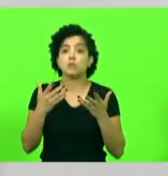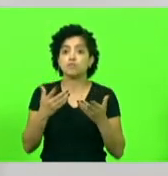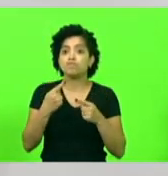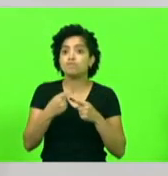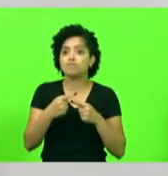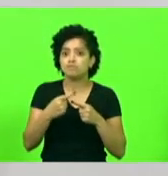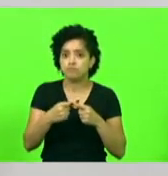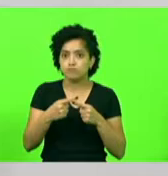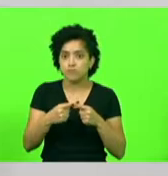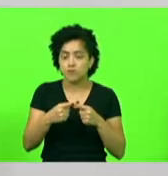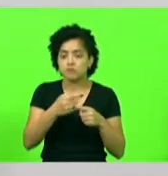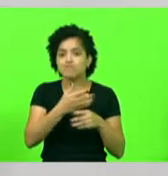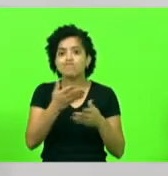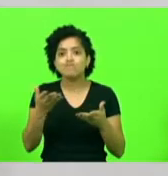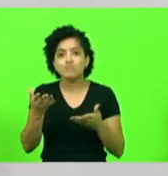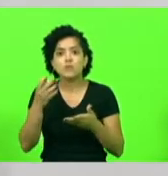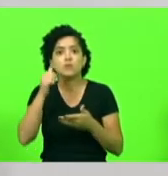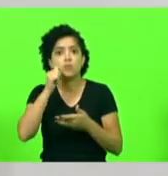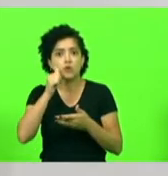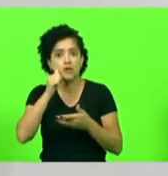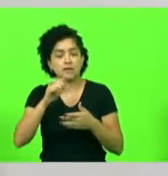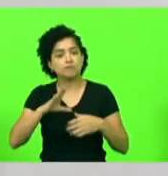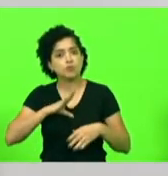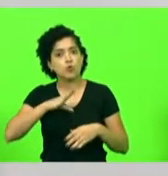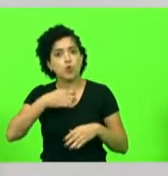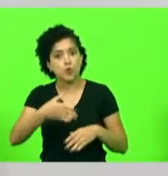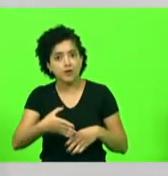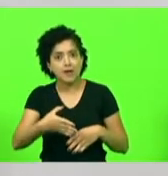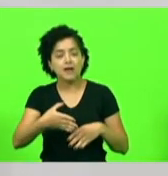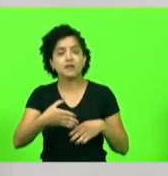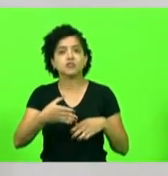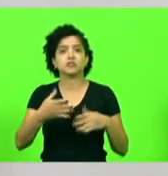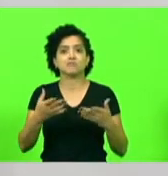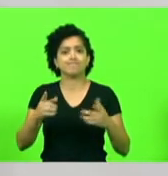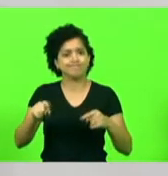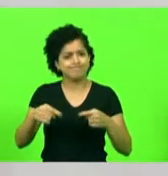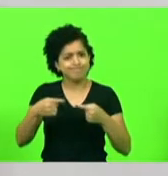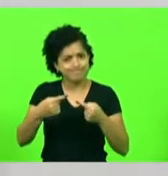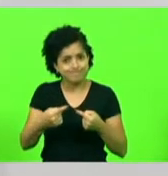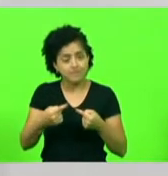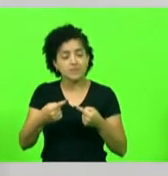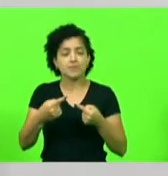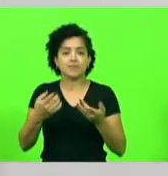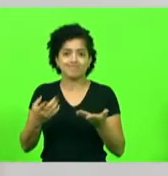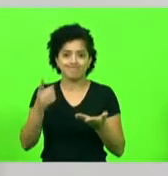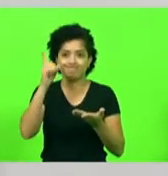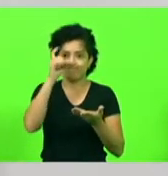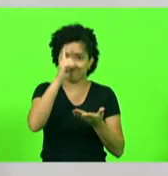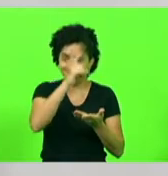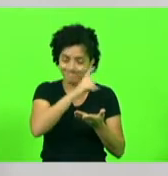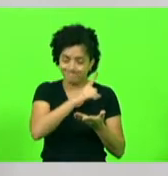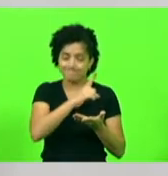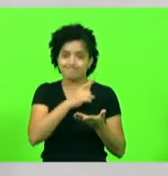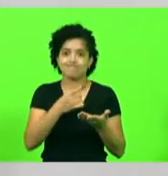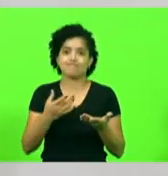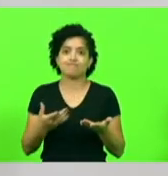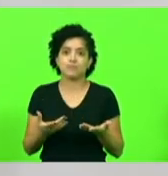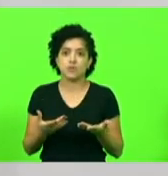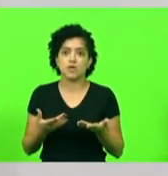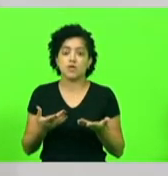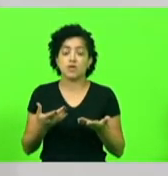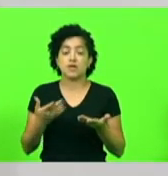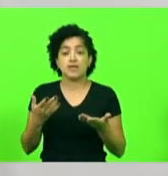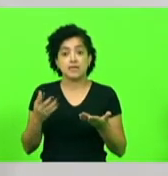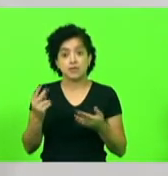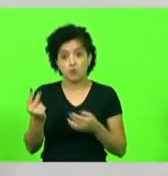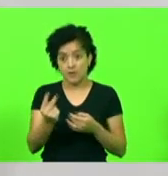também tenham esta coragem de enfrentar quando a gente passa por situações como essa. Esses dois